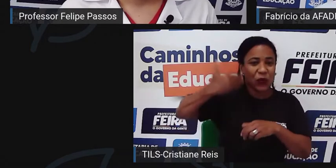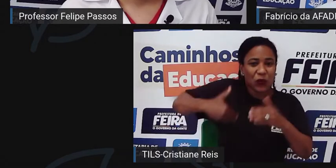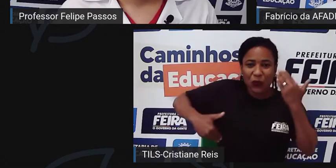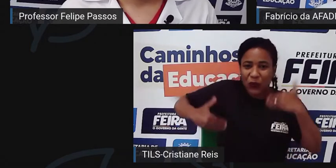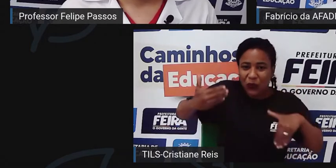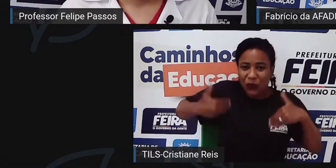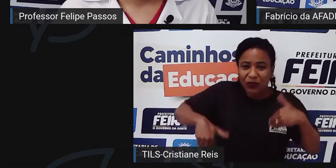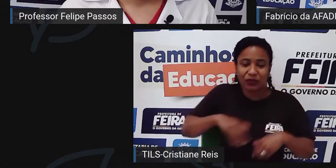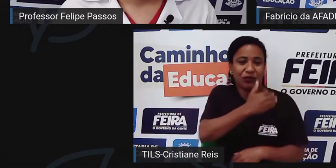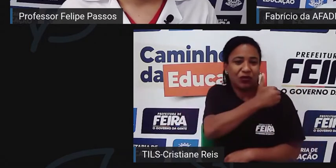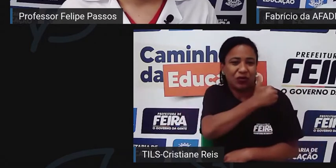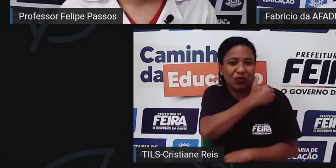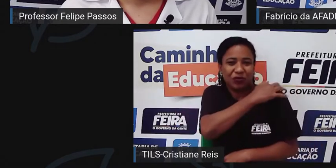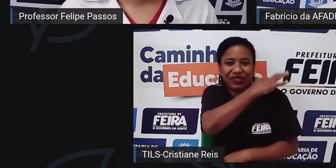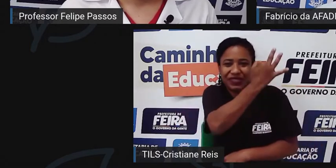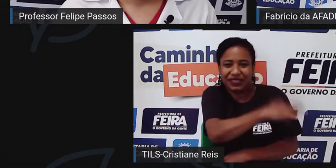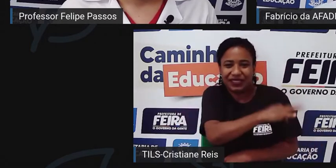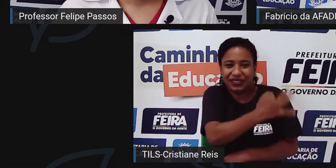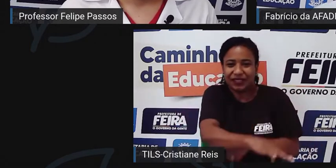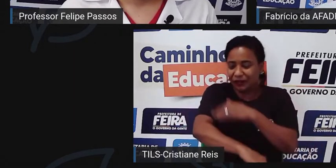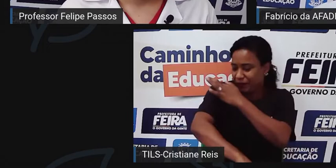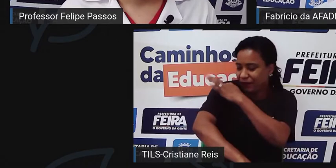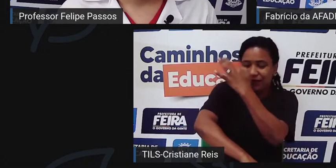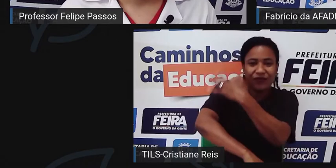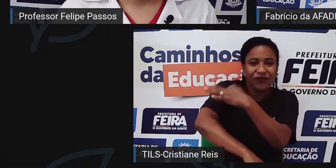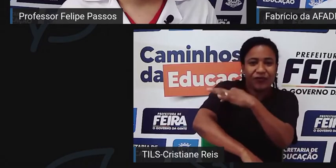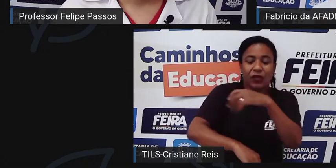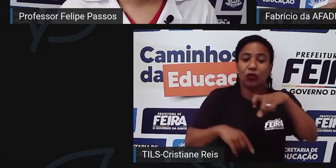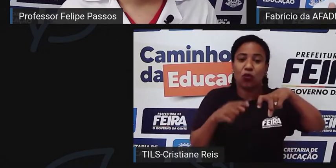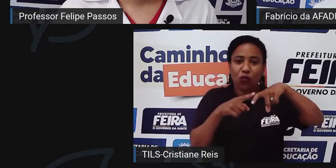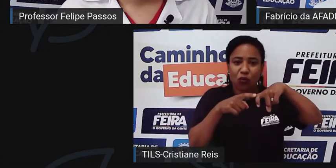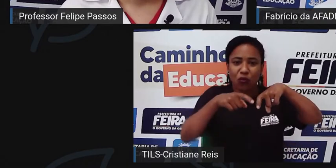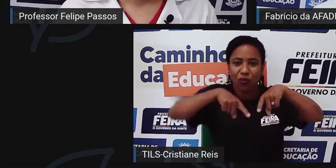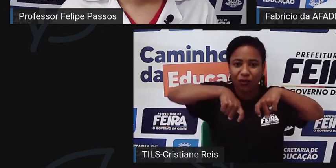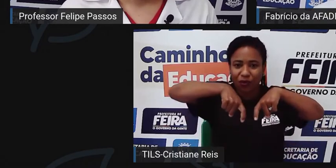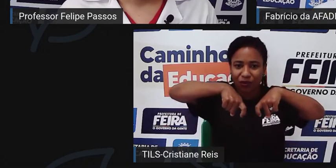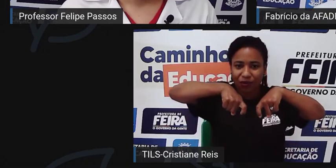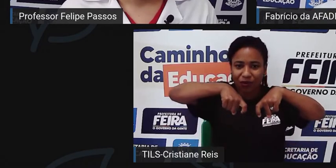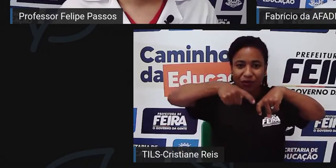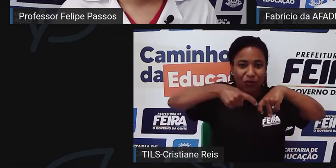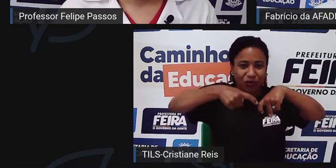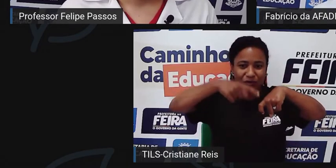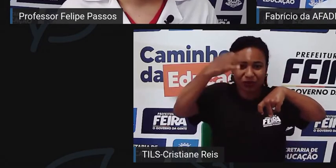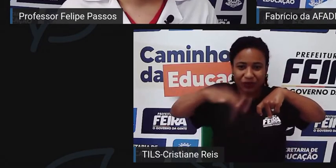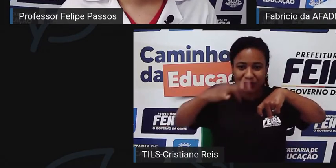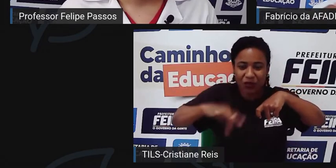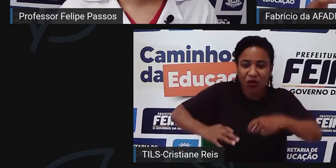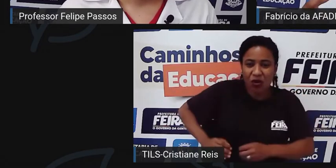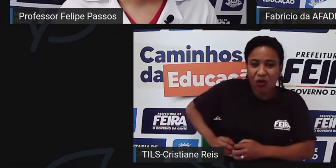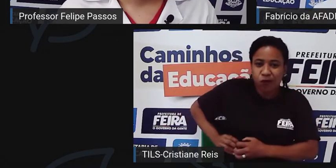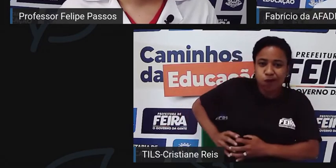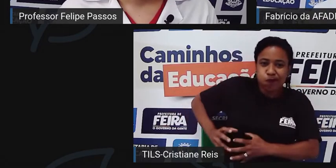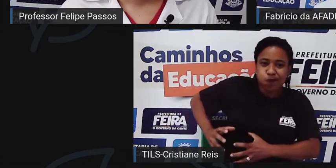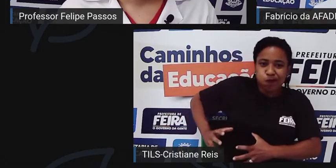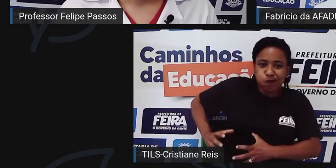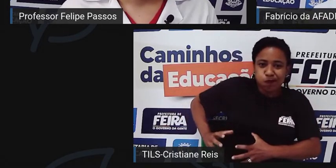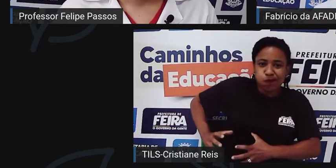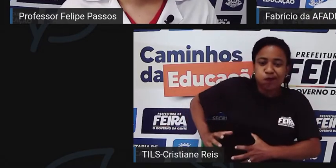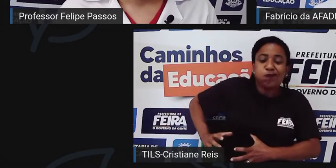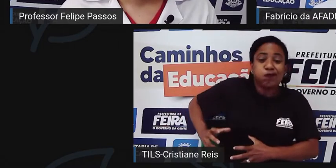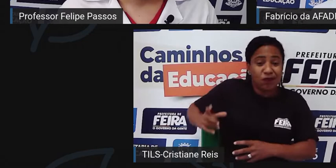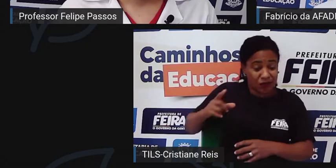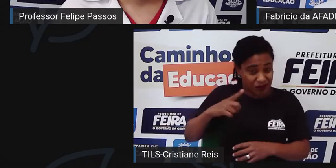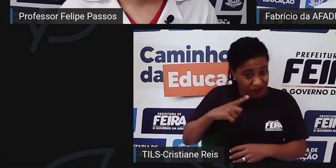problema de cartilagem no joelho, tem sequestro espêndulo do baço, tem o priaprismo,